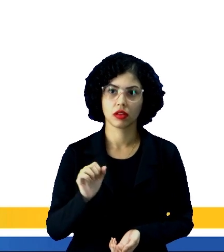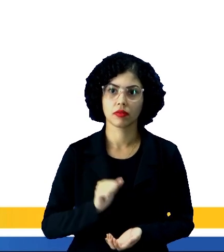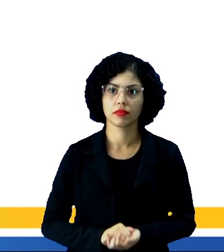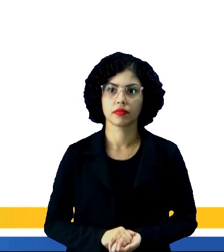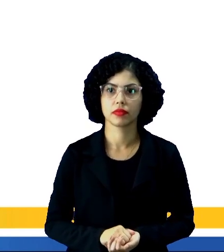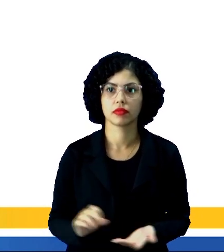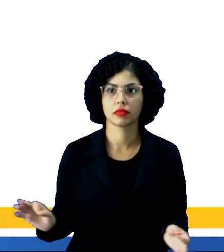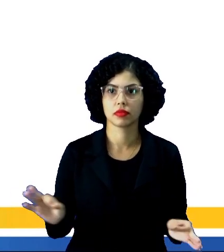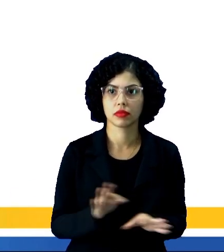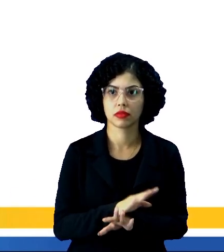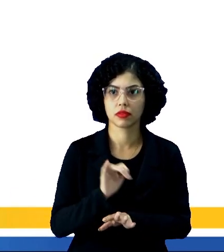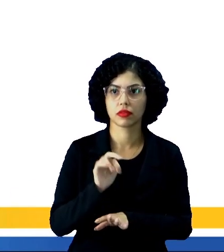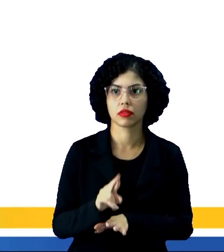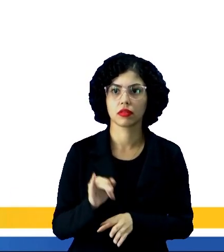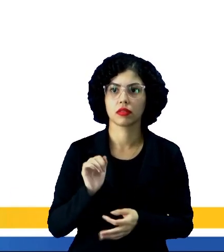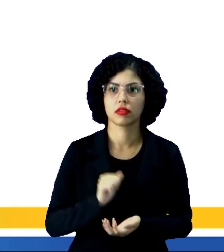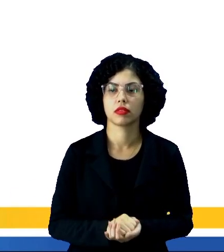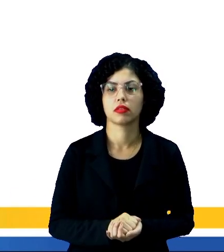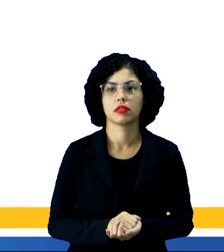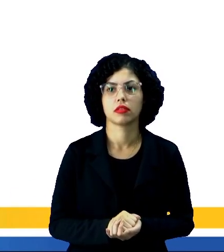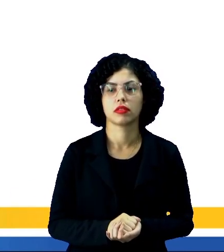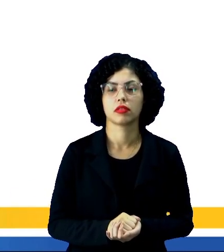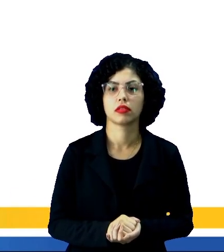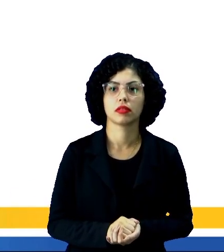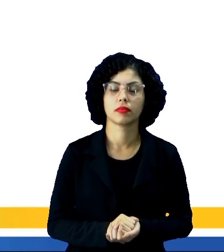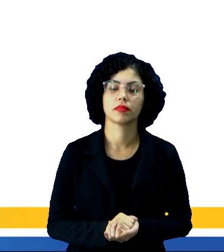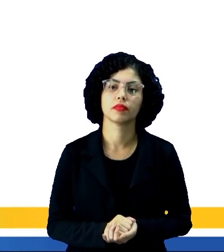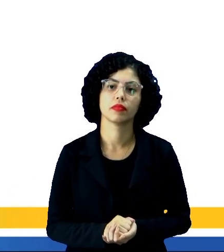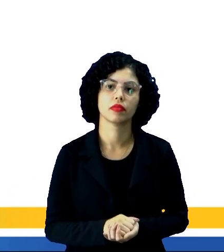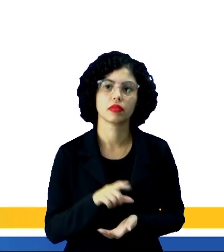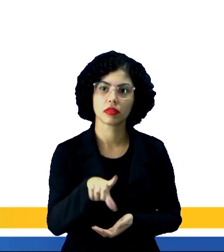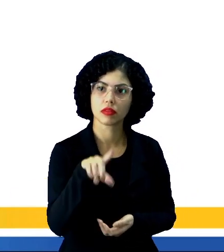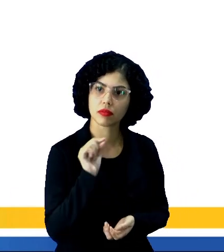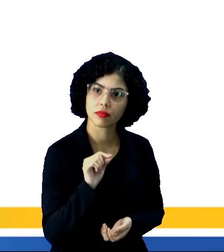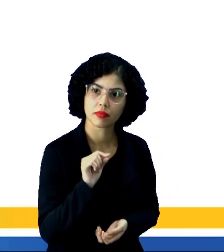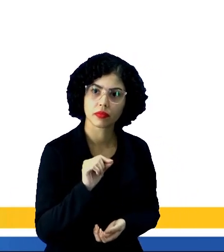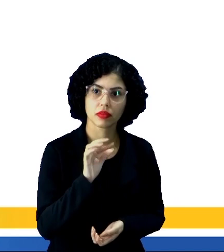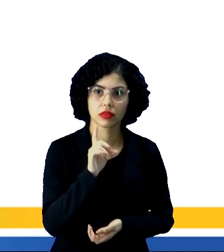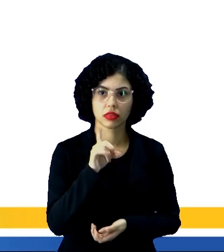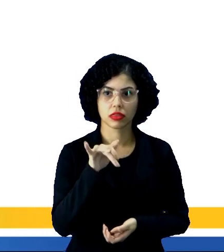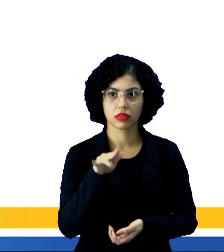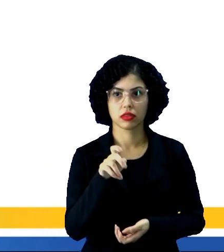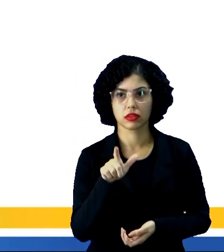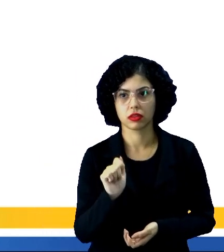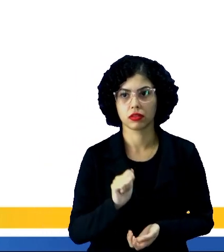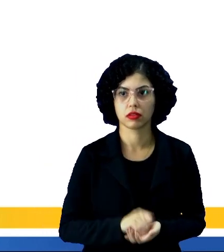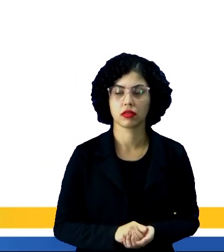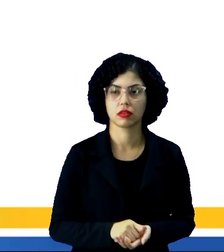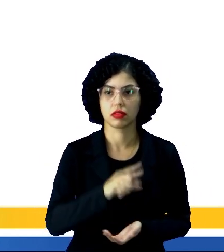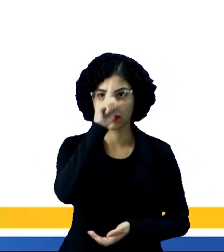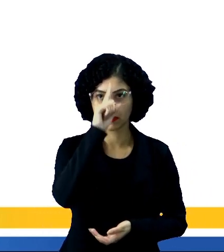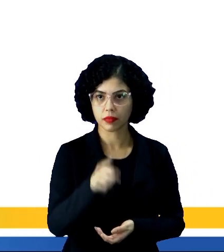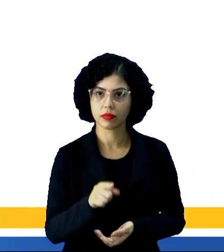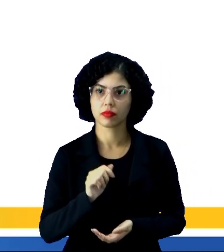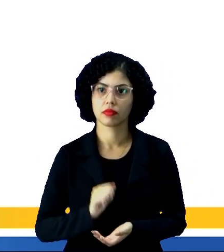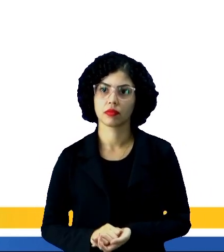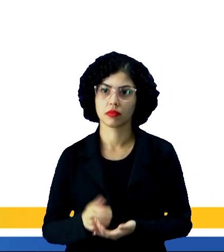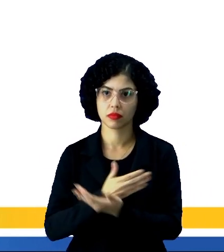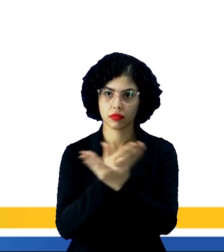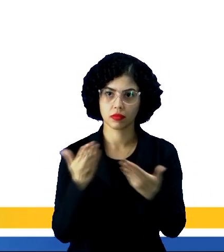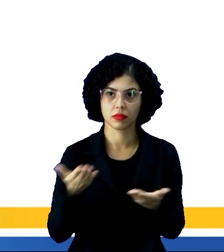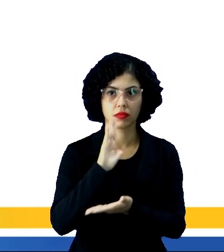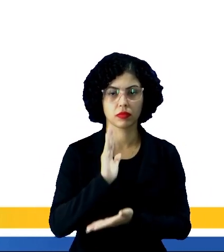Silva, caberá ao veterano usar a braçadeira. A escolha de Daniel Alves para ser o capitão diante de